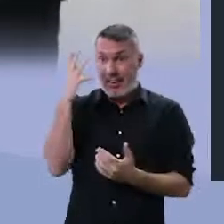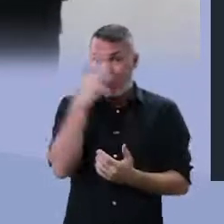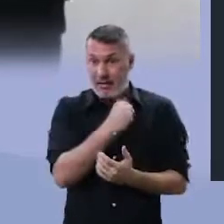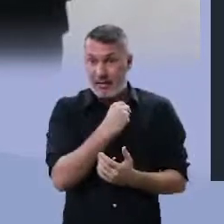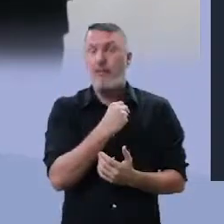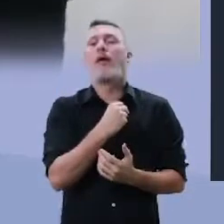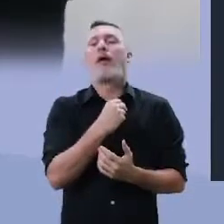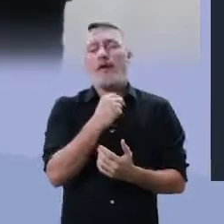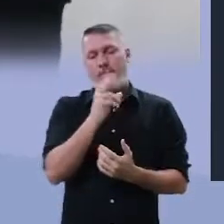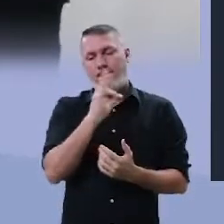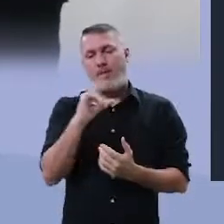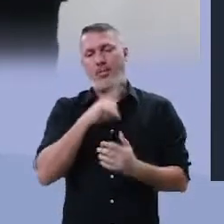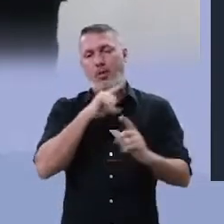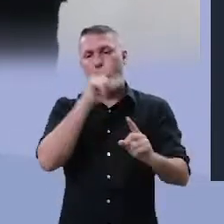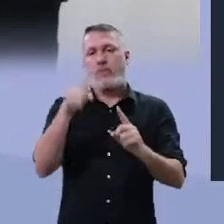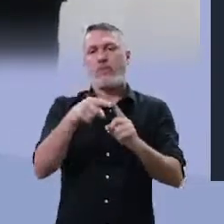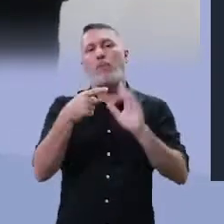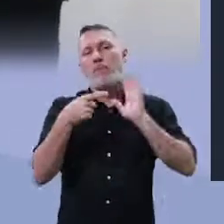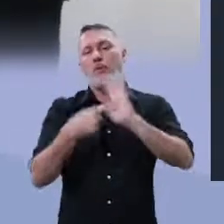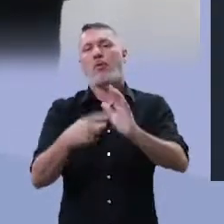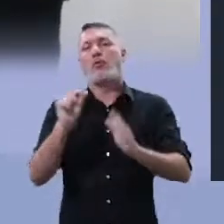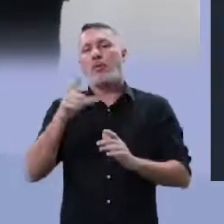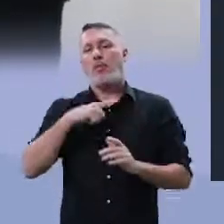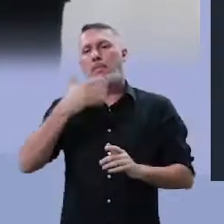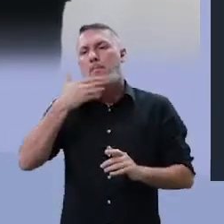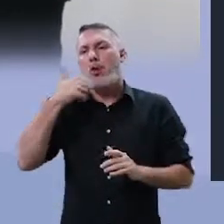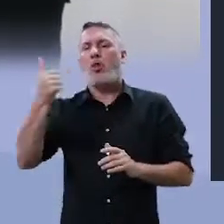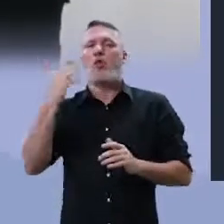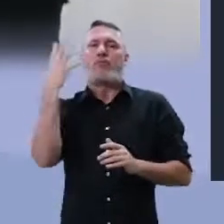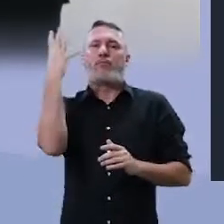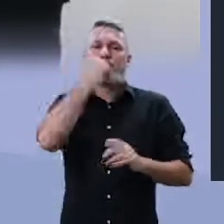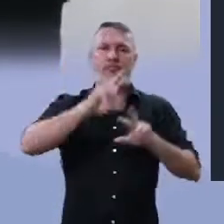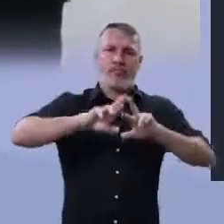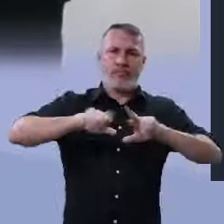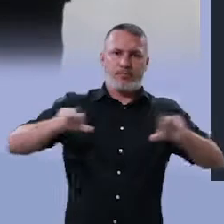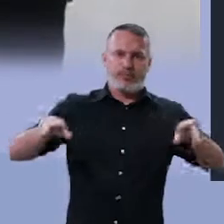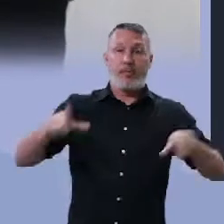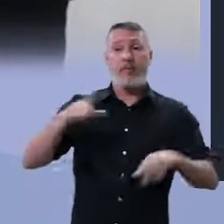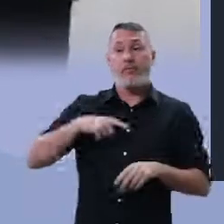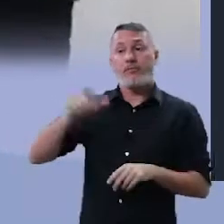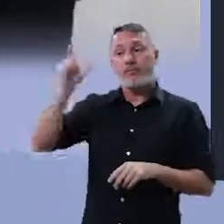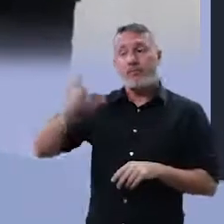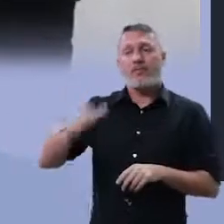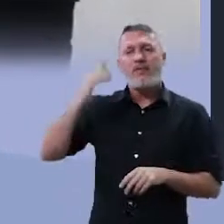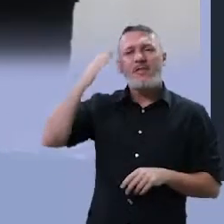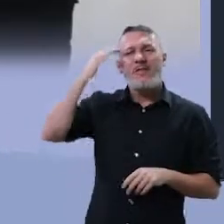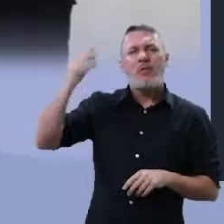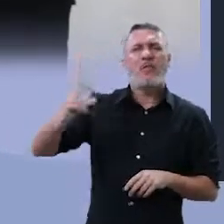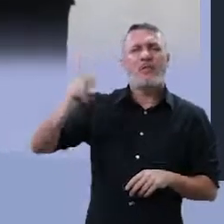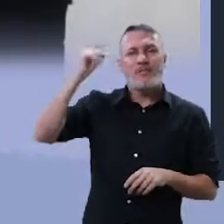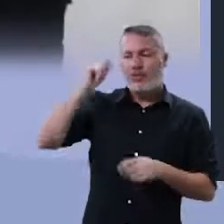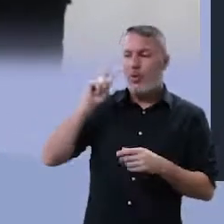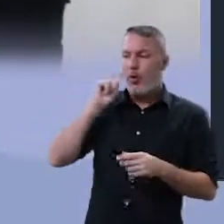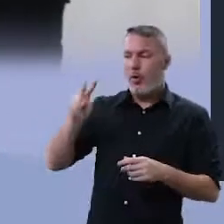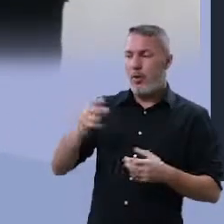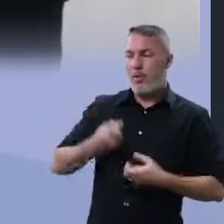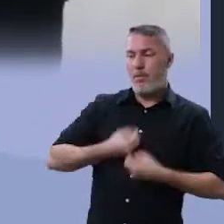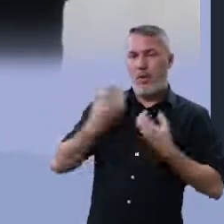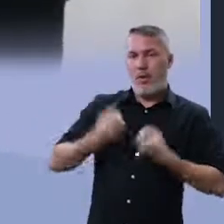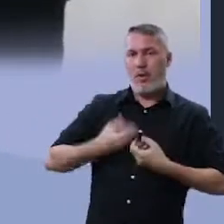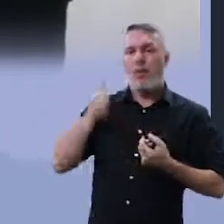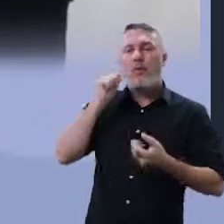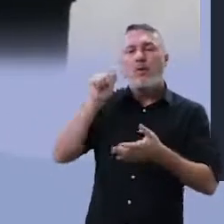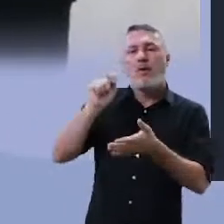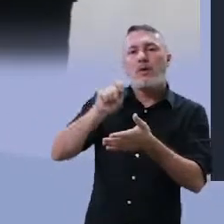de apresentar o que há de melhor e o que há de mais bonito. Cecília Meirelles escreve aí nesse